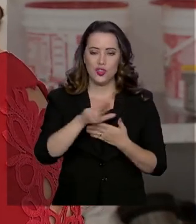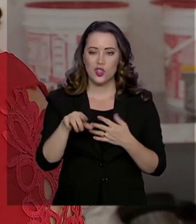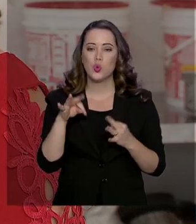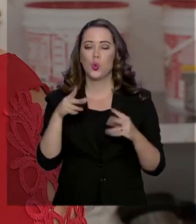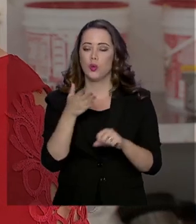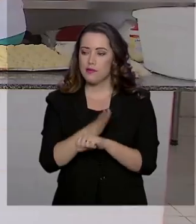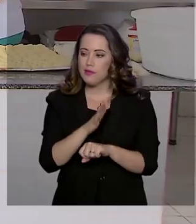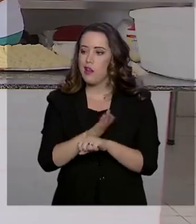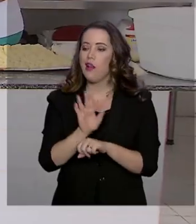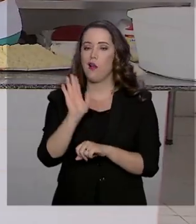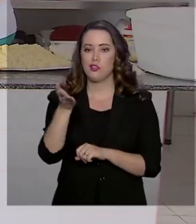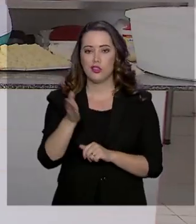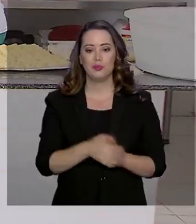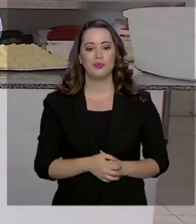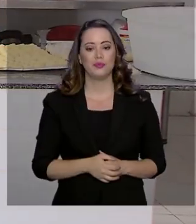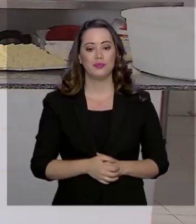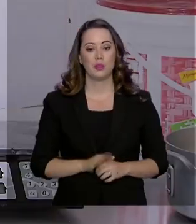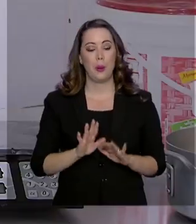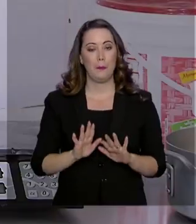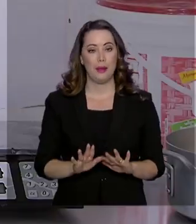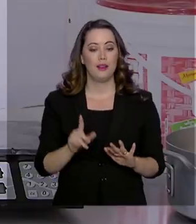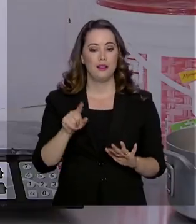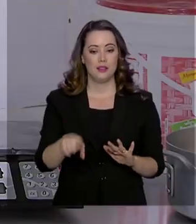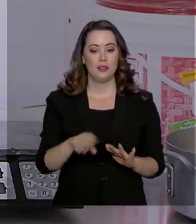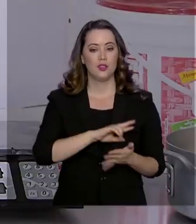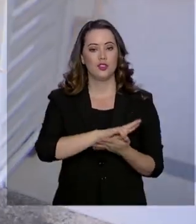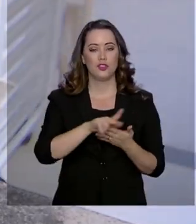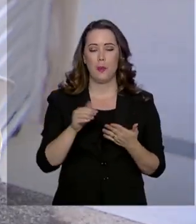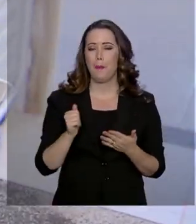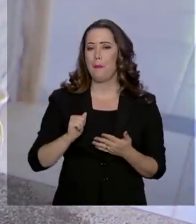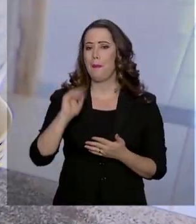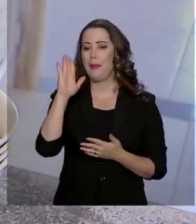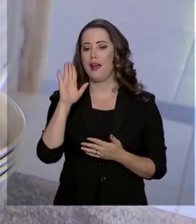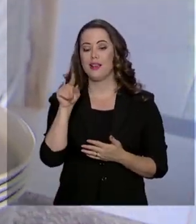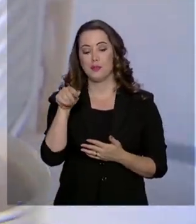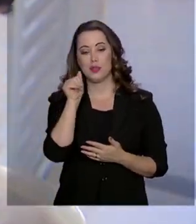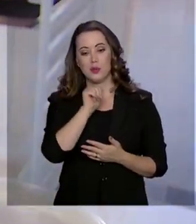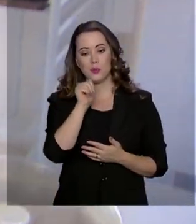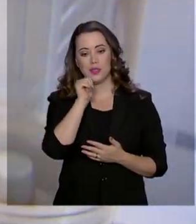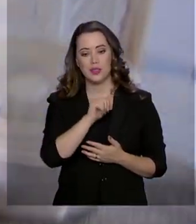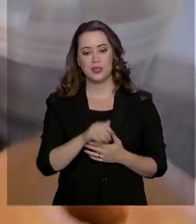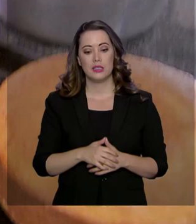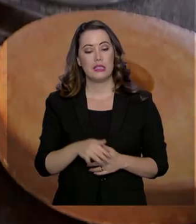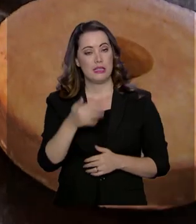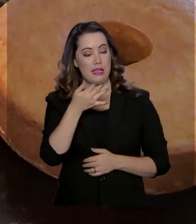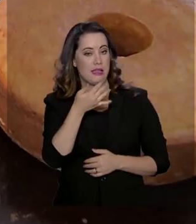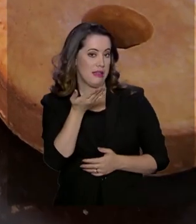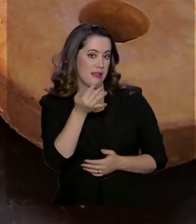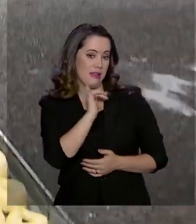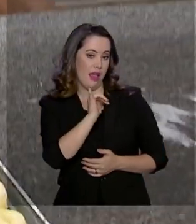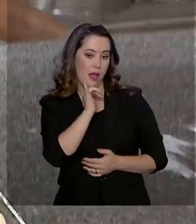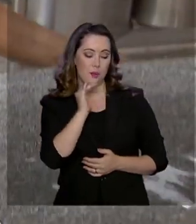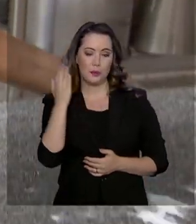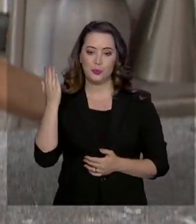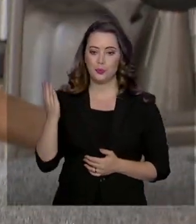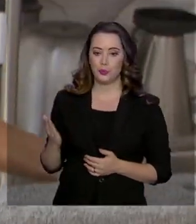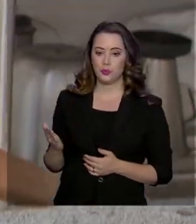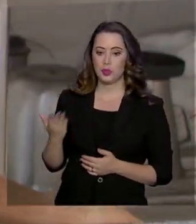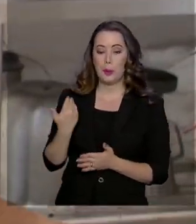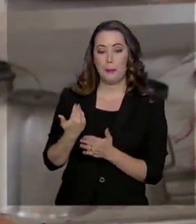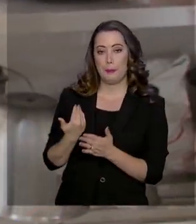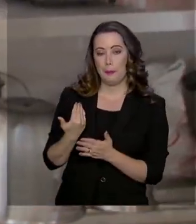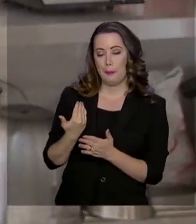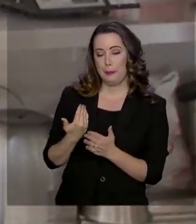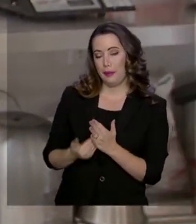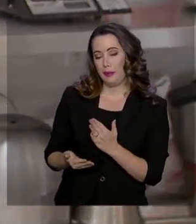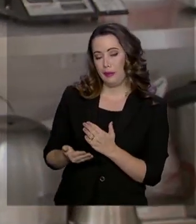qualificadas. Mas o empreendimento trouxe muito mais para essas mulheres. Exemplo disso é Rosária, que perdeu